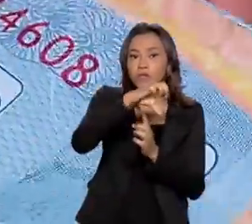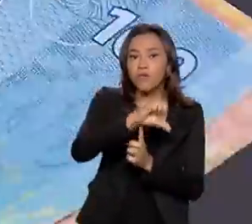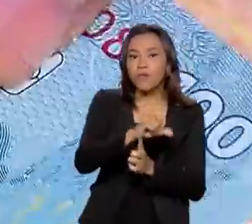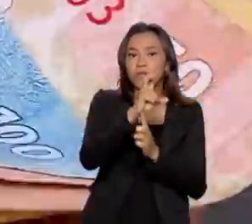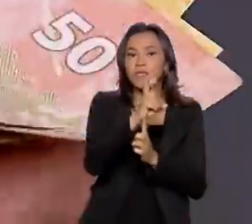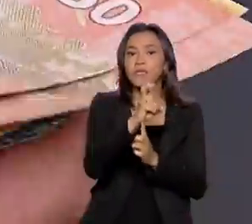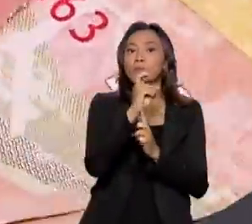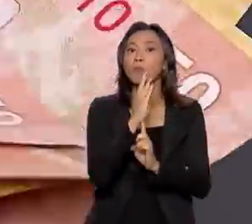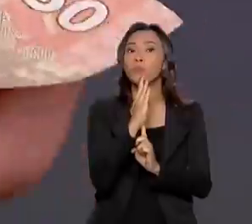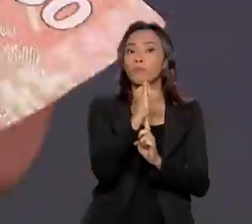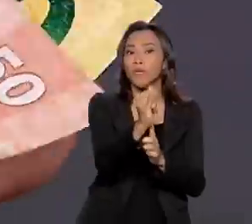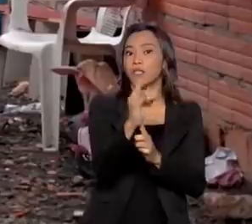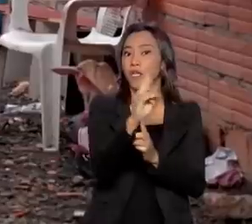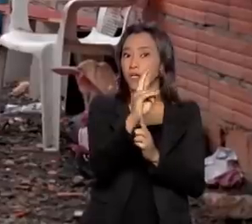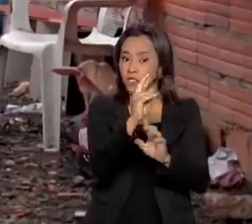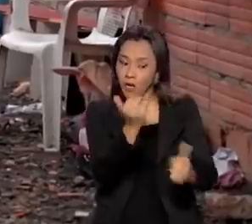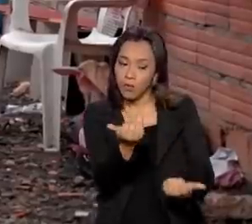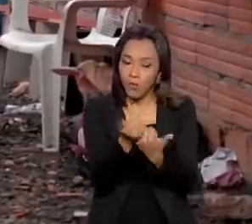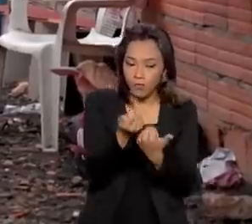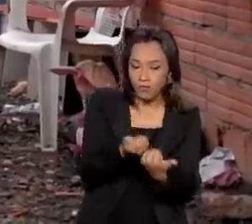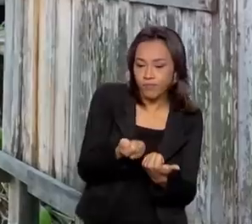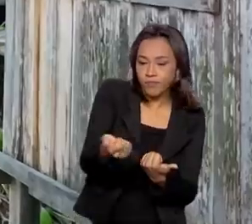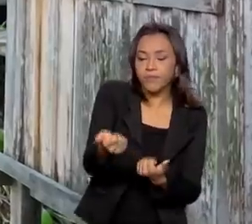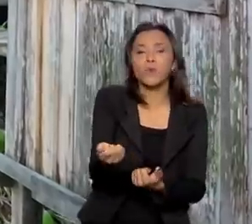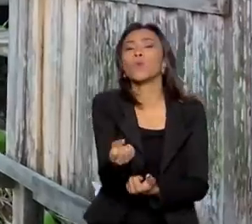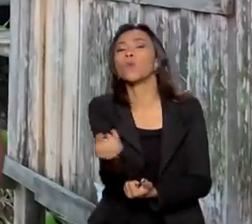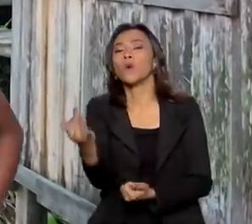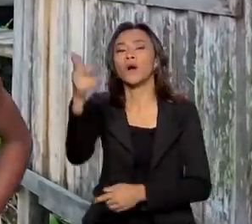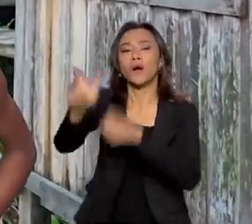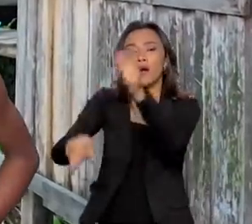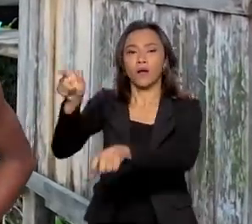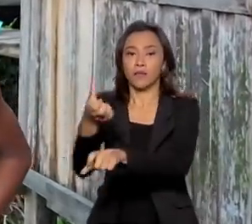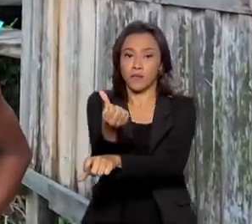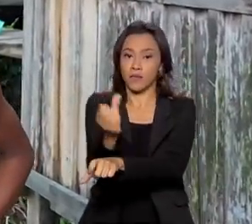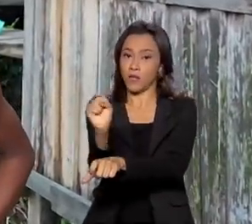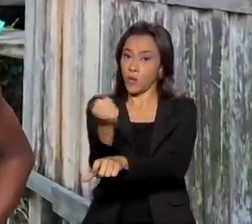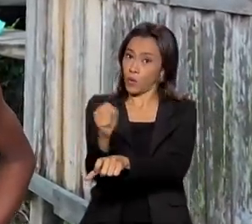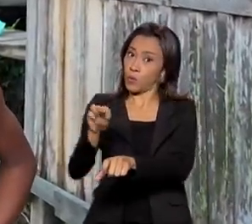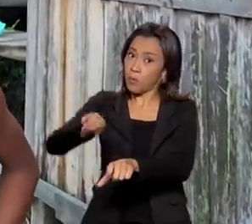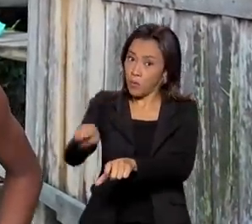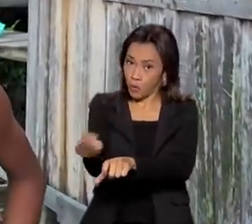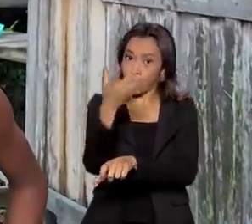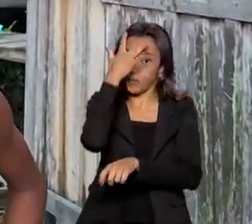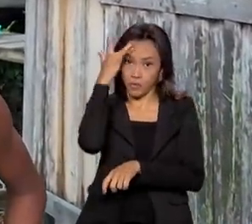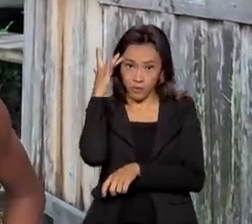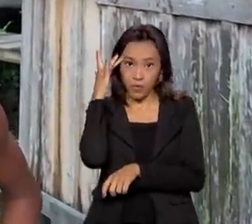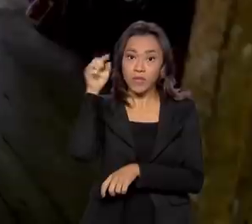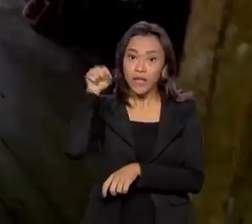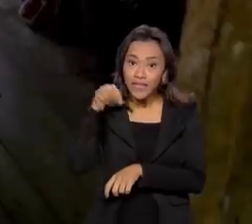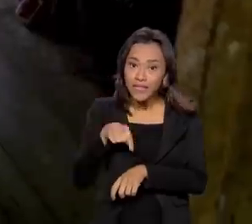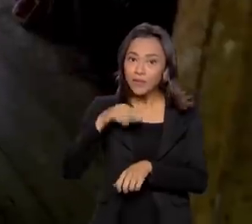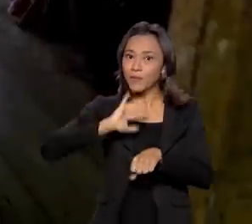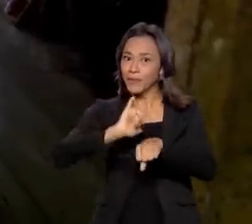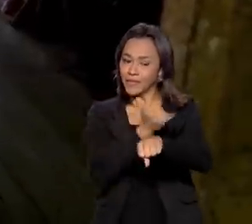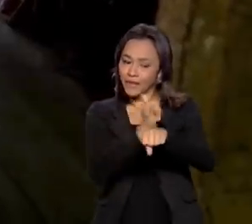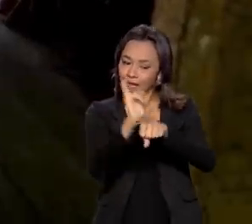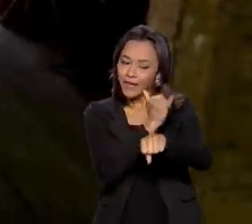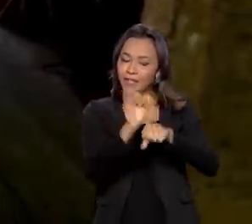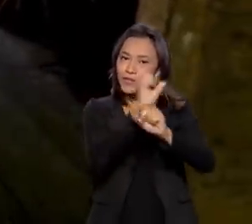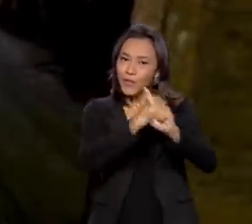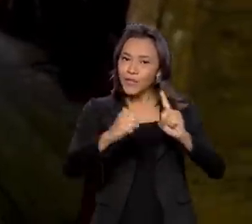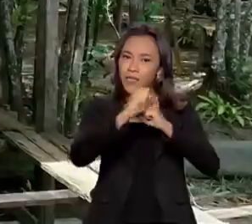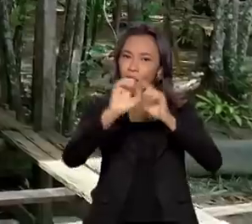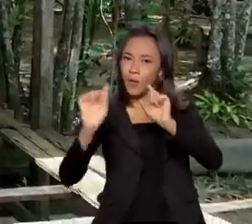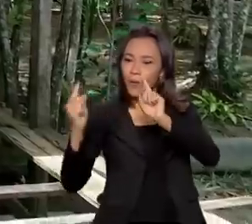bilhões de reais em benefícios para 68 milhões de pessoas no país, tornando-se um instrumento social de combate à